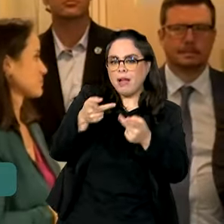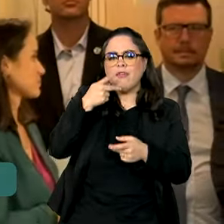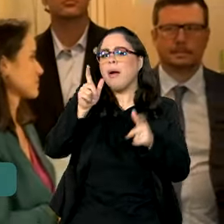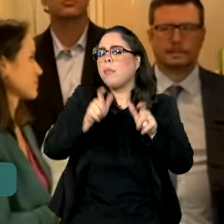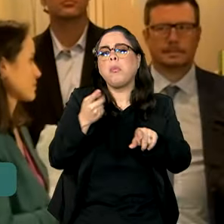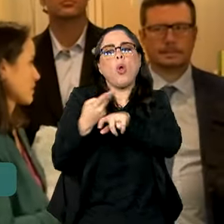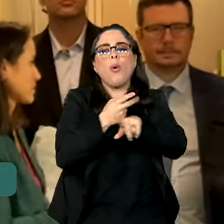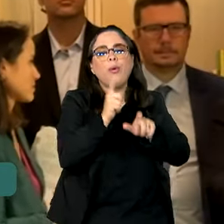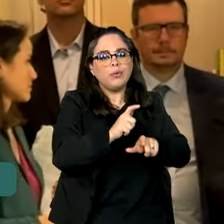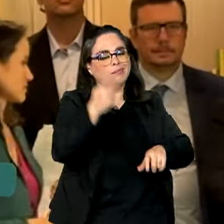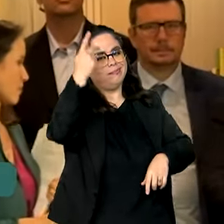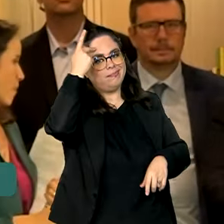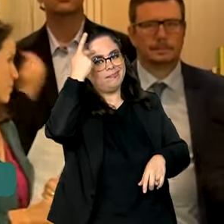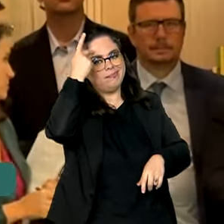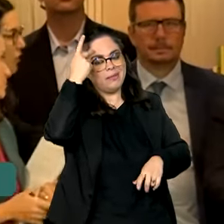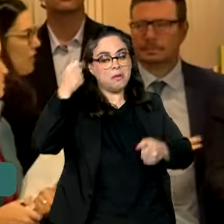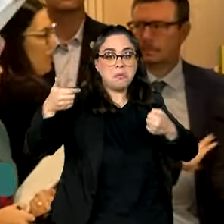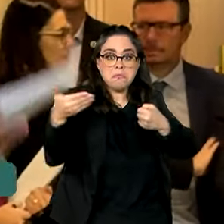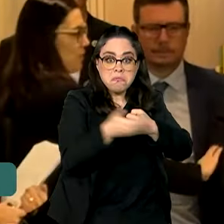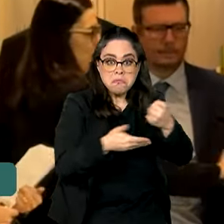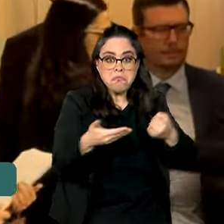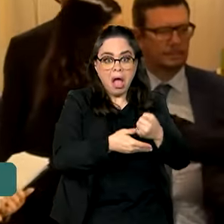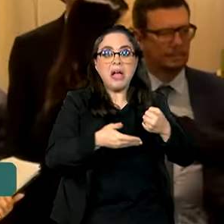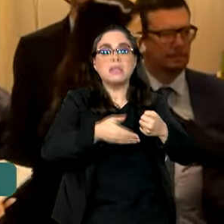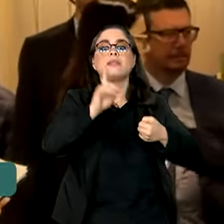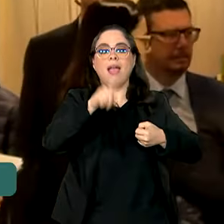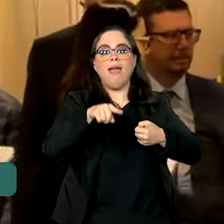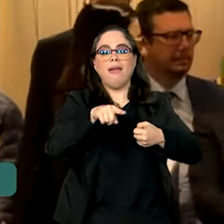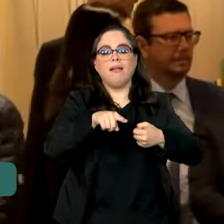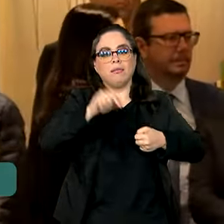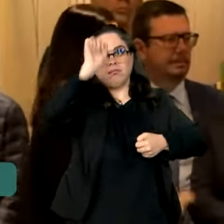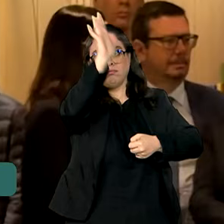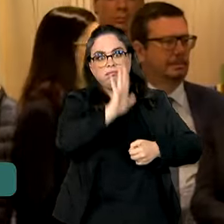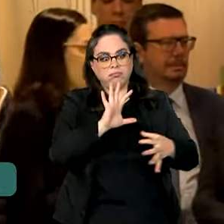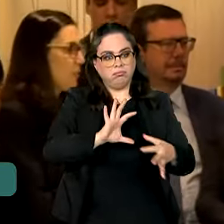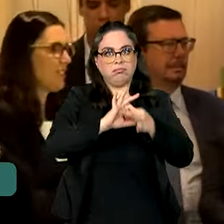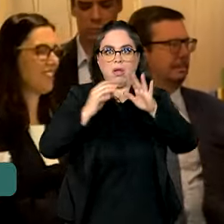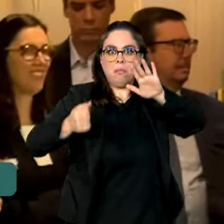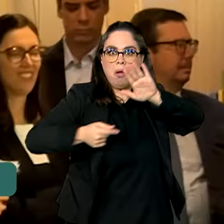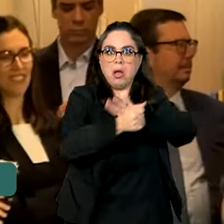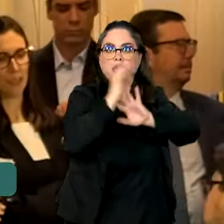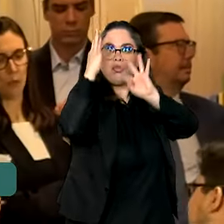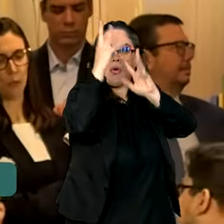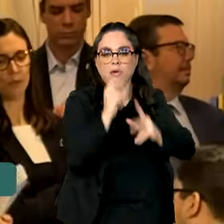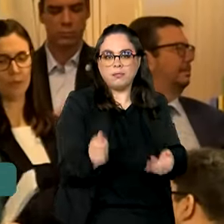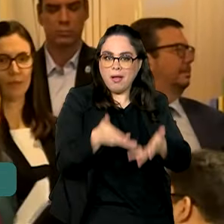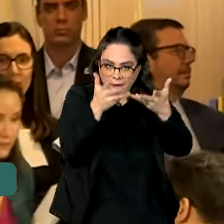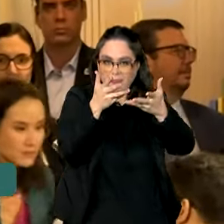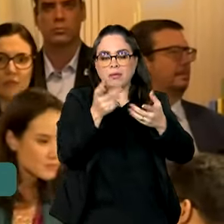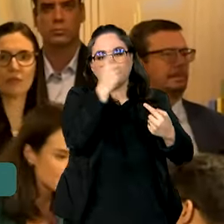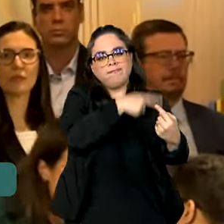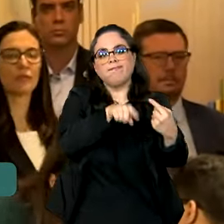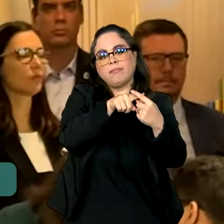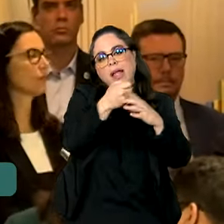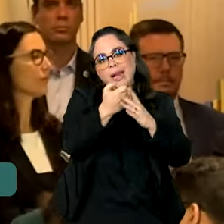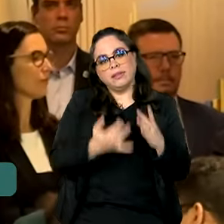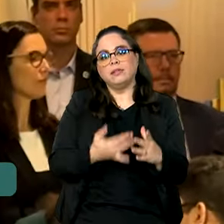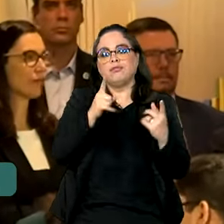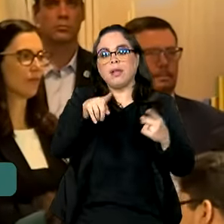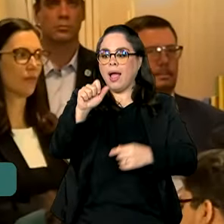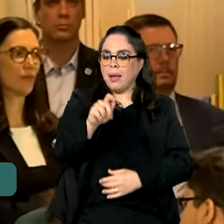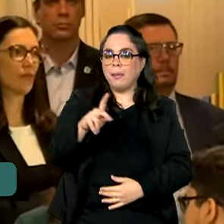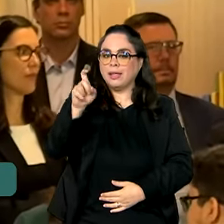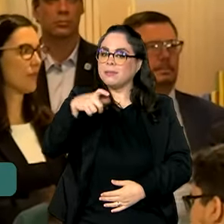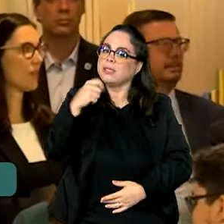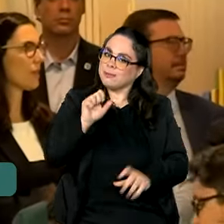São Paulo. A base é aqui, mas o Brasil é que é um espaço de investimento. Então, nesse aspecto, a PIX precisa ser